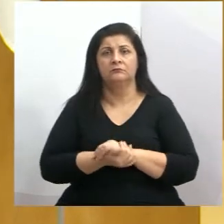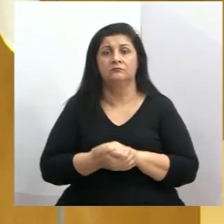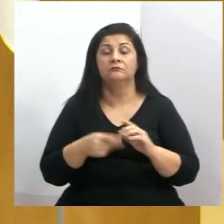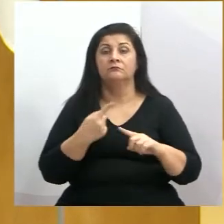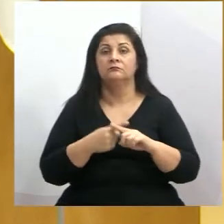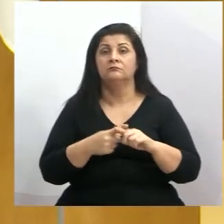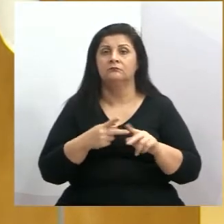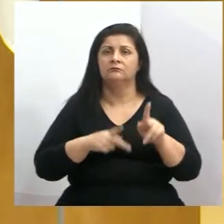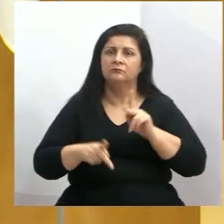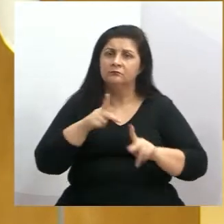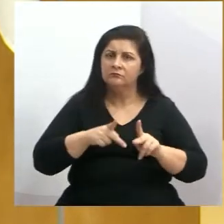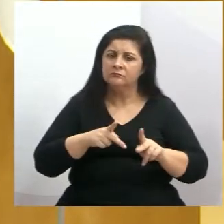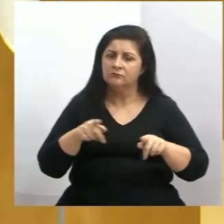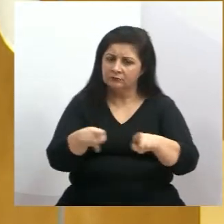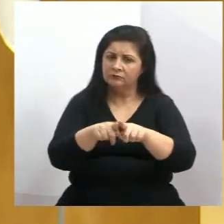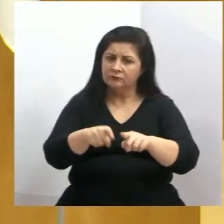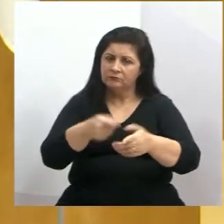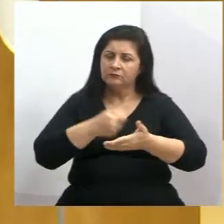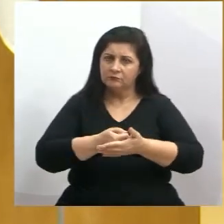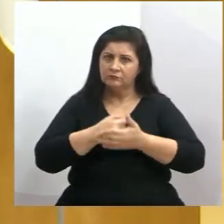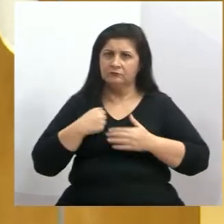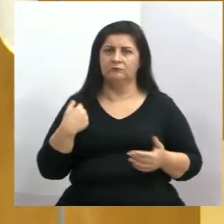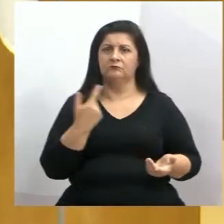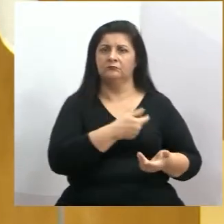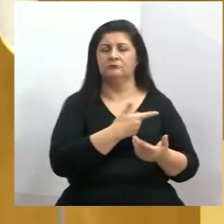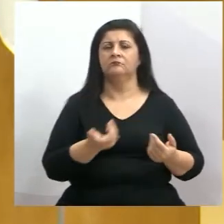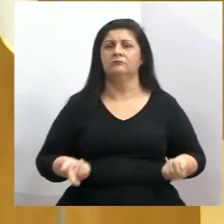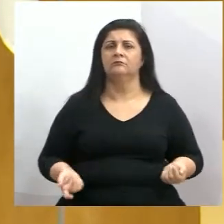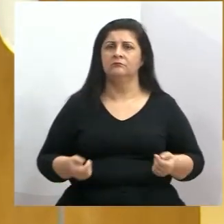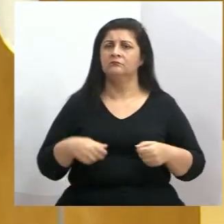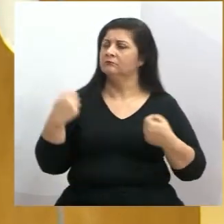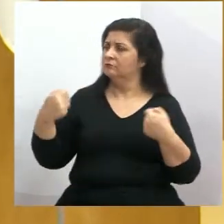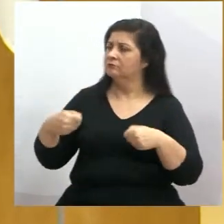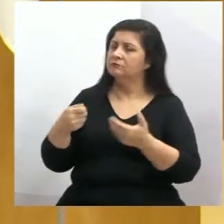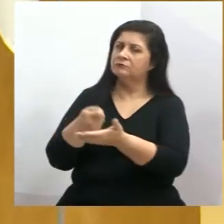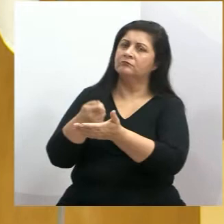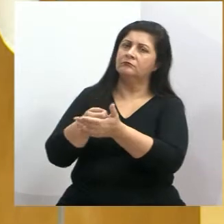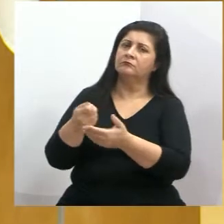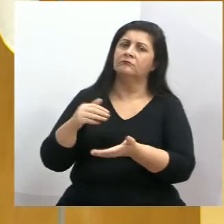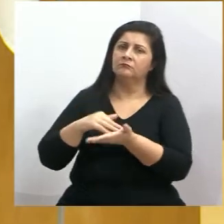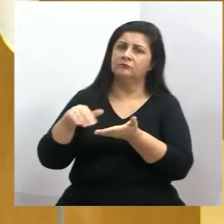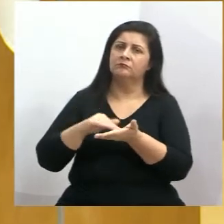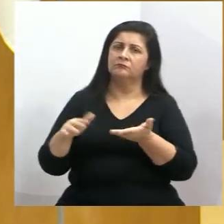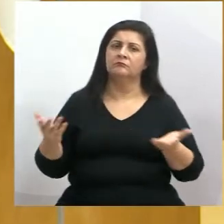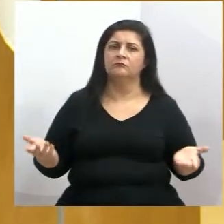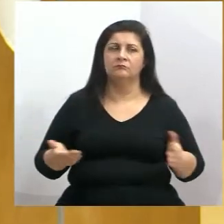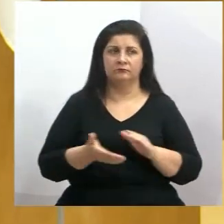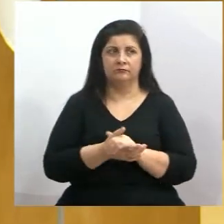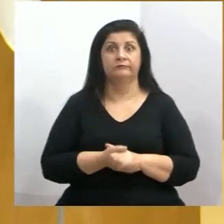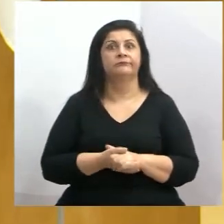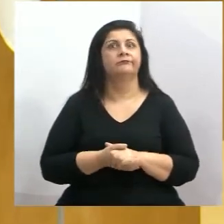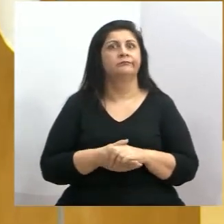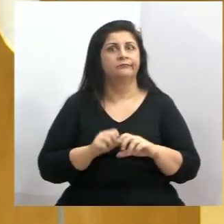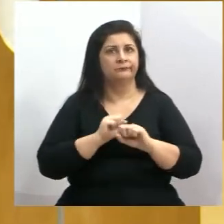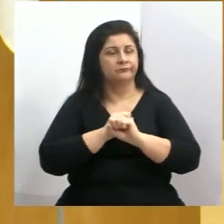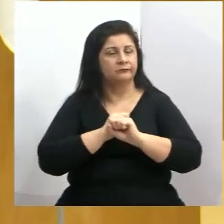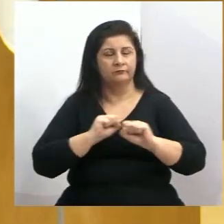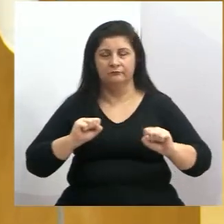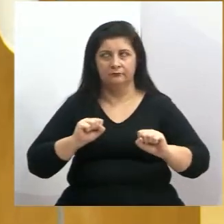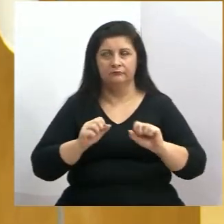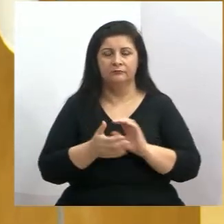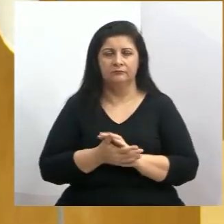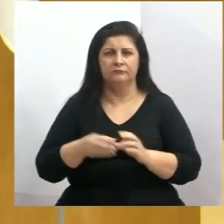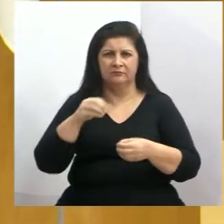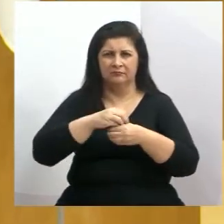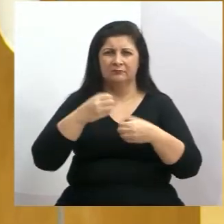população nos cobra em relação ao transporte e a gente tem que cobrar, né? E é terrível mesmo você dentro de um